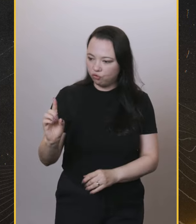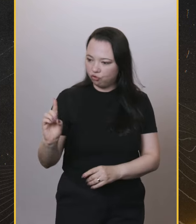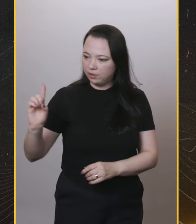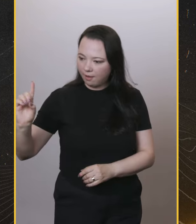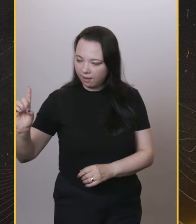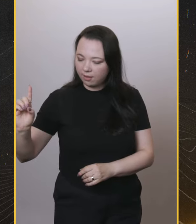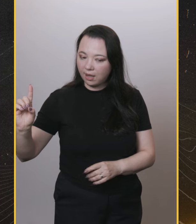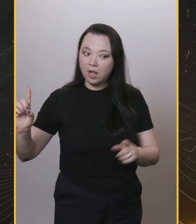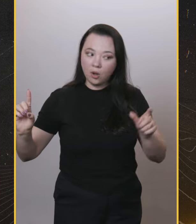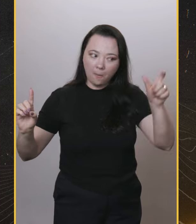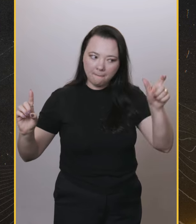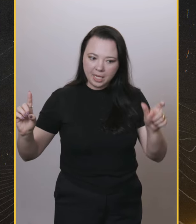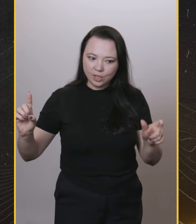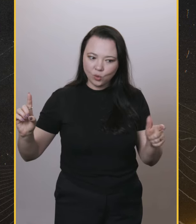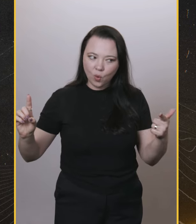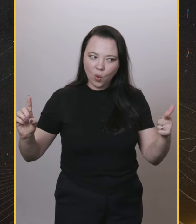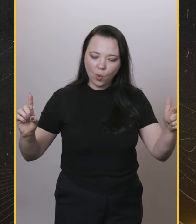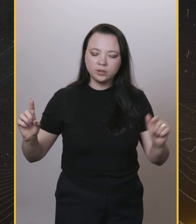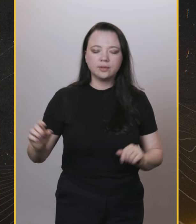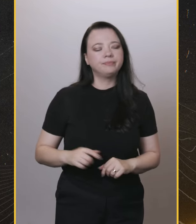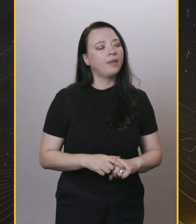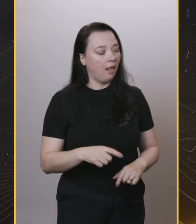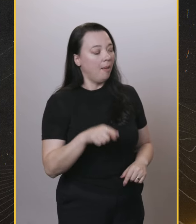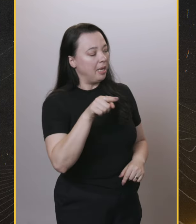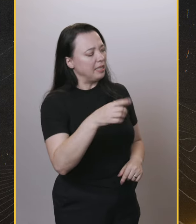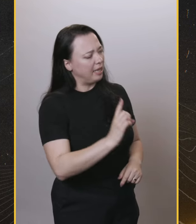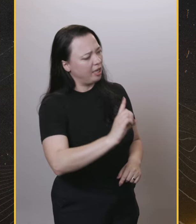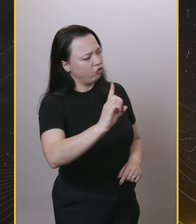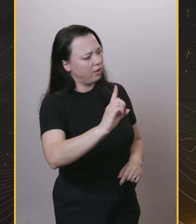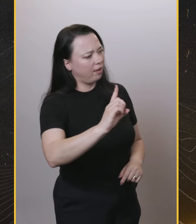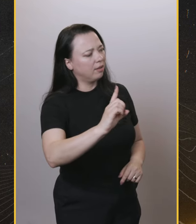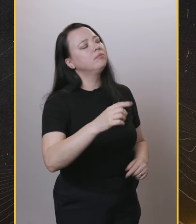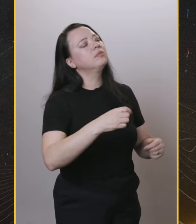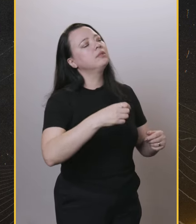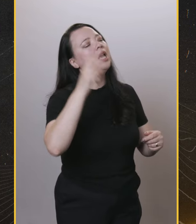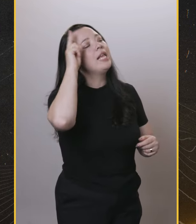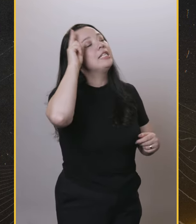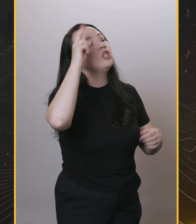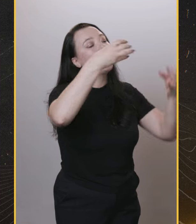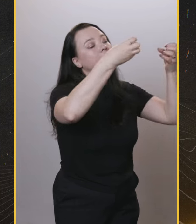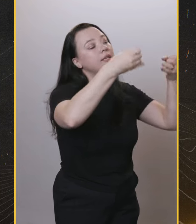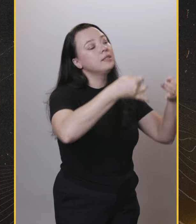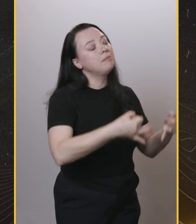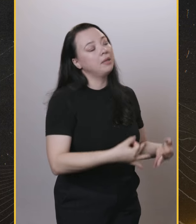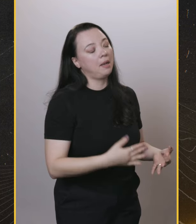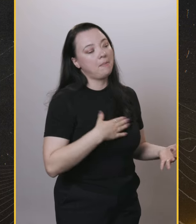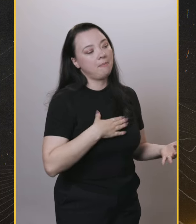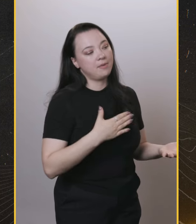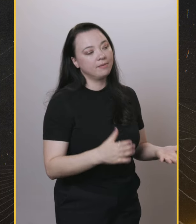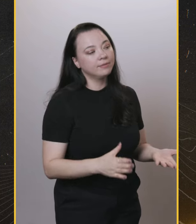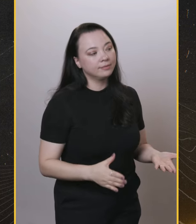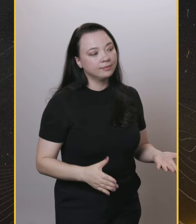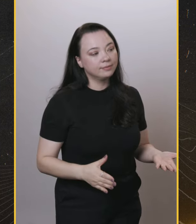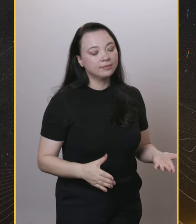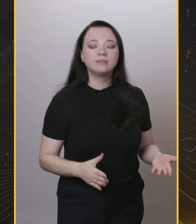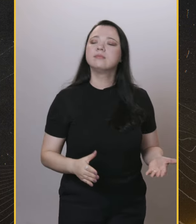Isso é muito sério, velho. Mas como é que tu lida? Como é que assim, agora você está disputando votos de direita com um adversário que